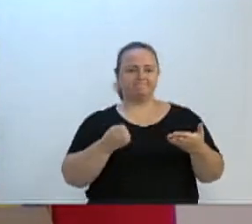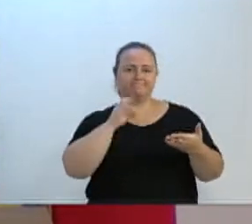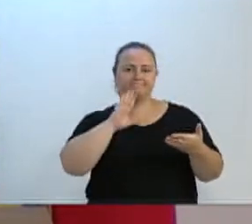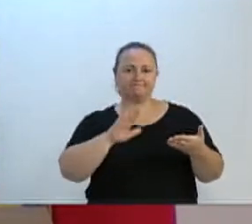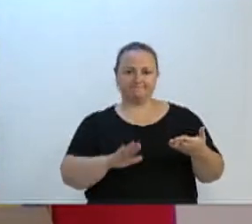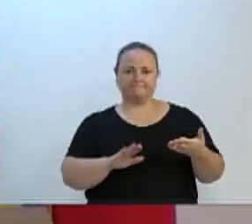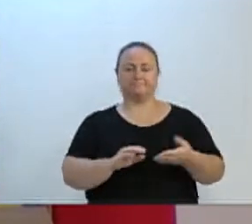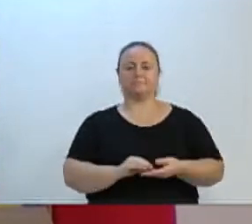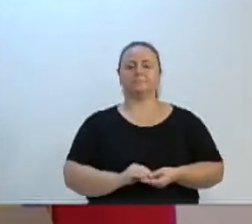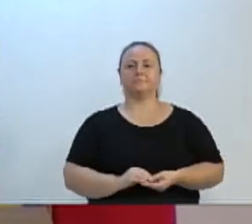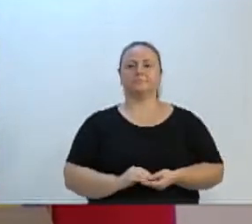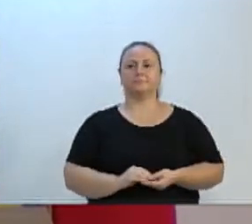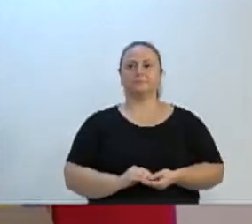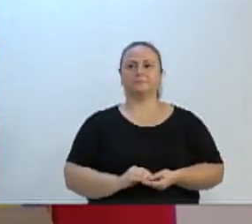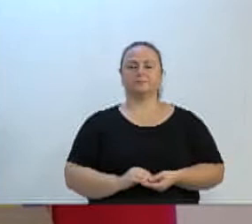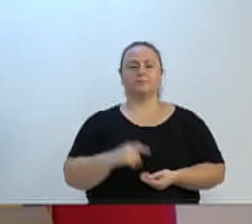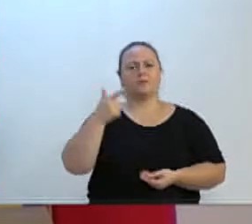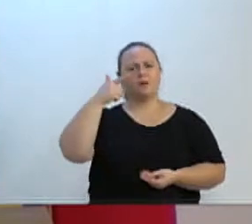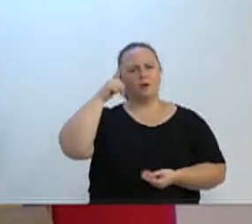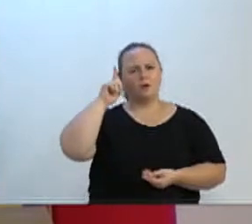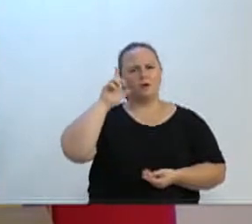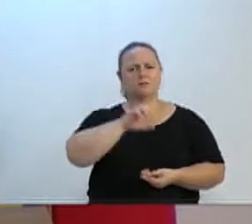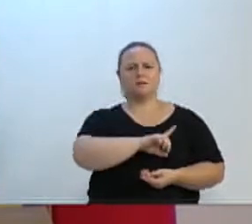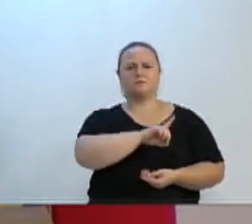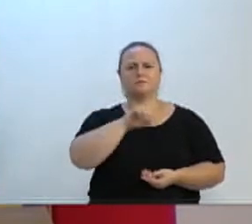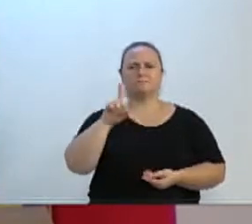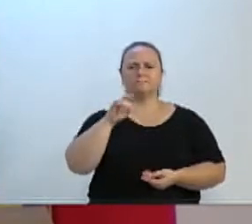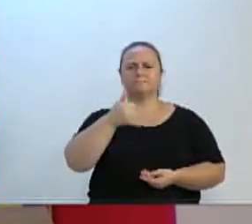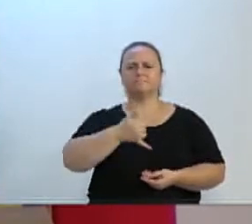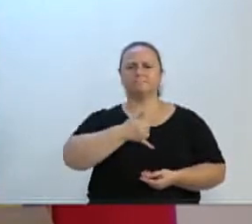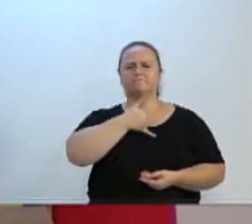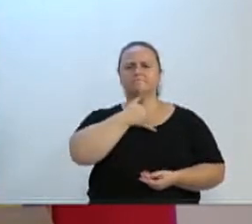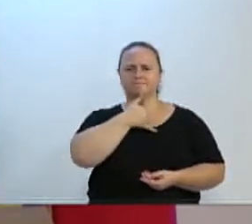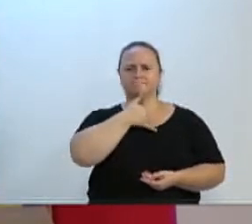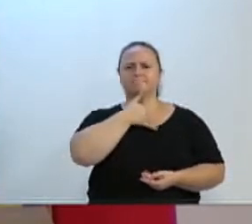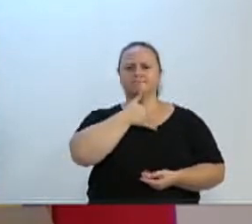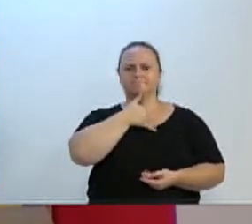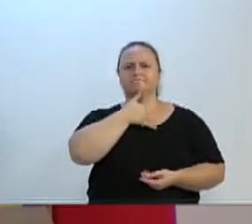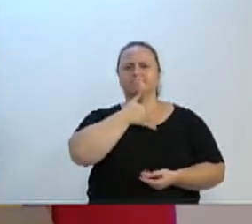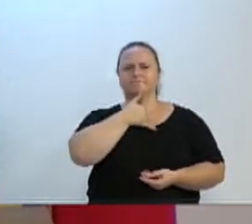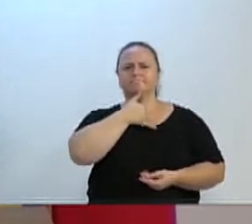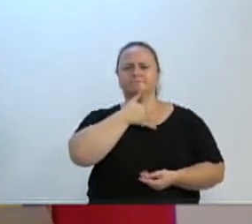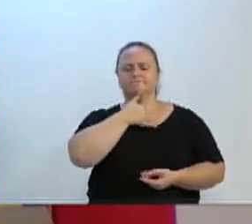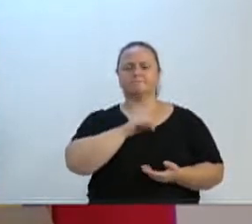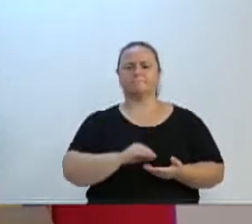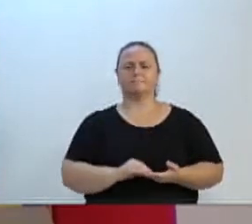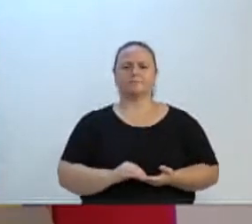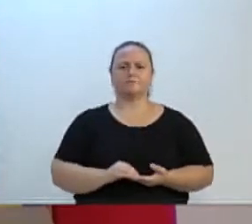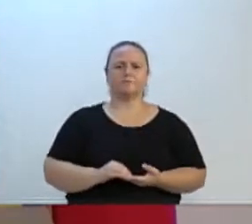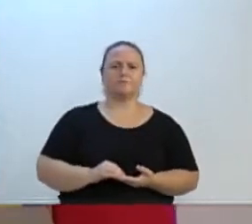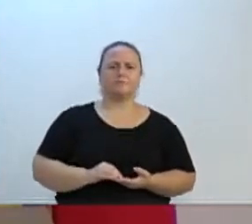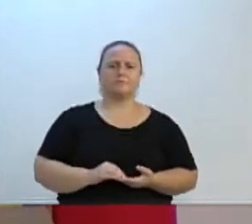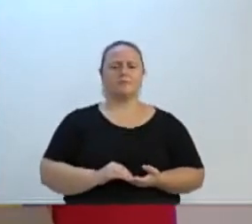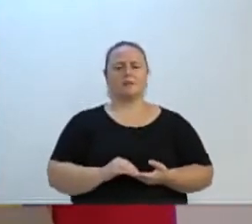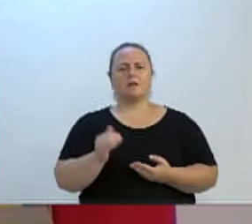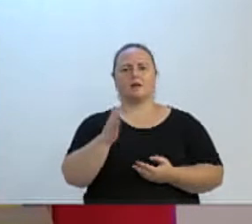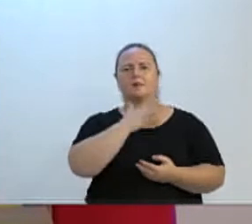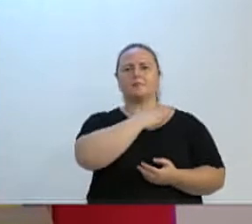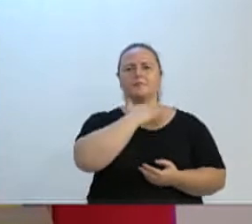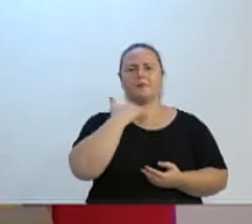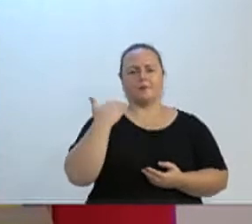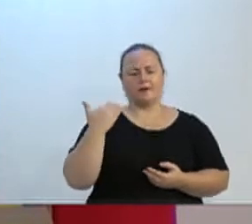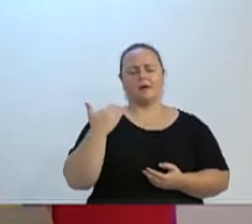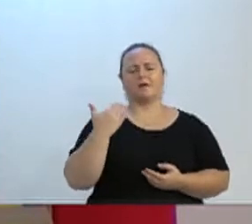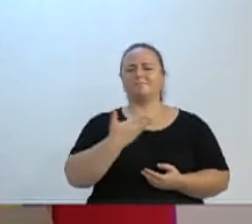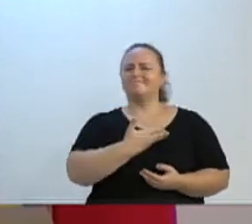Ontem foi um dia muito triste, nós perdemos um grande servidor público, o nosso querido